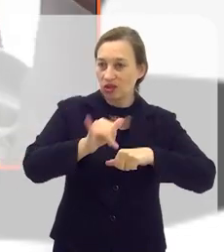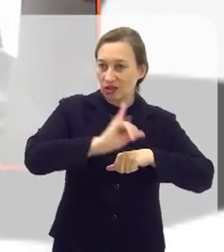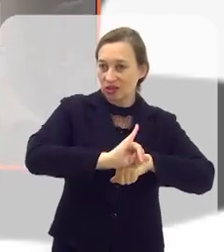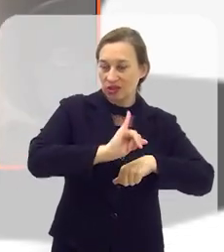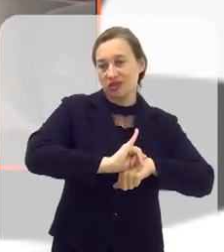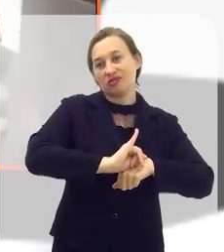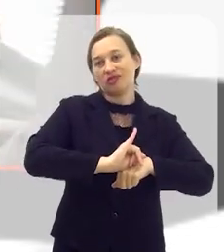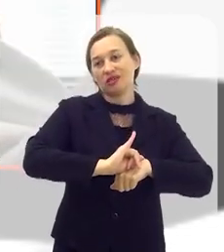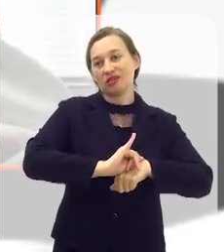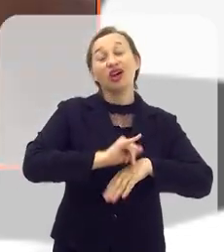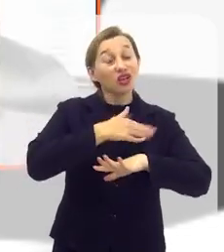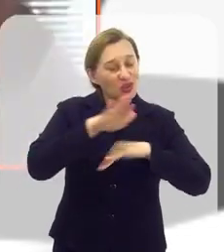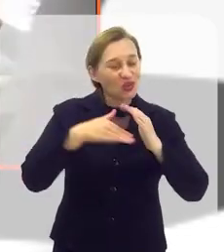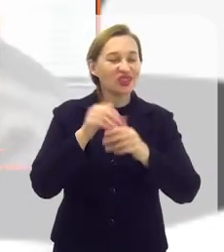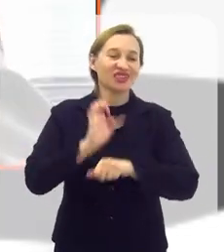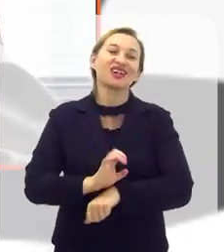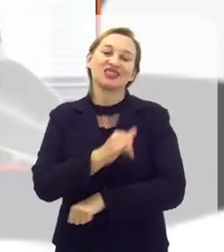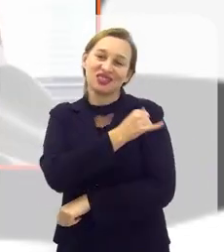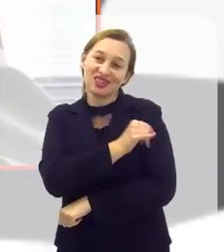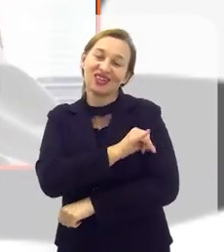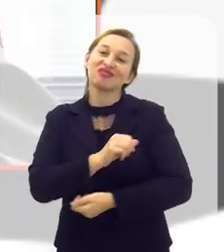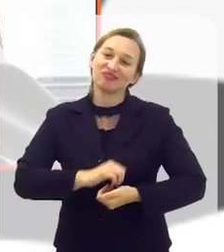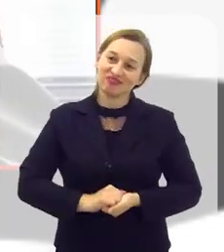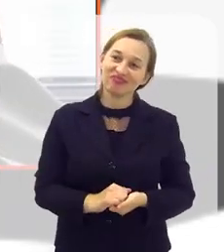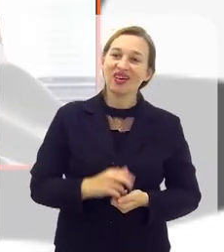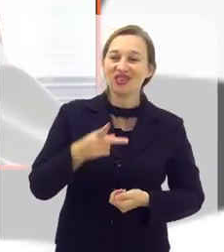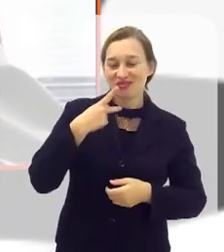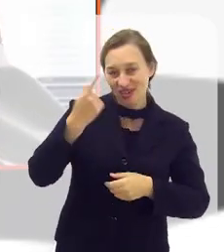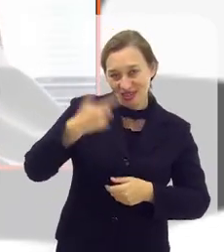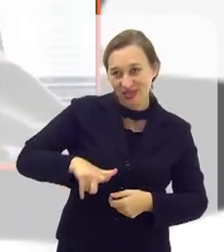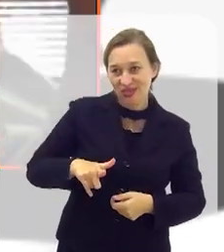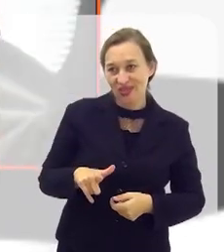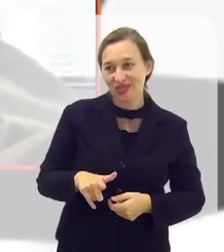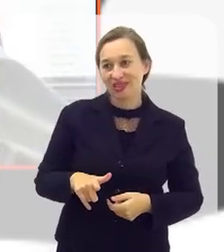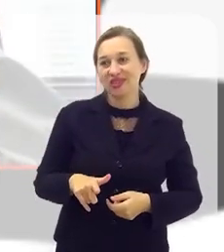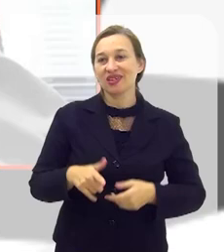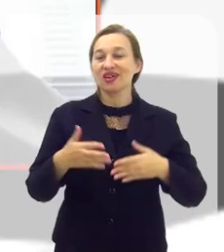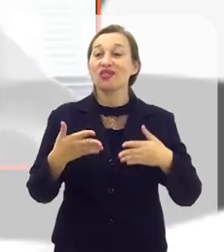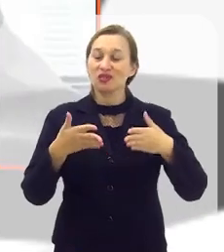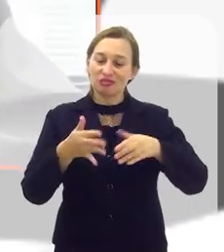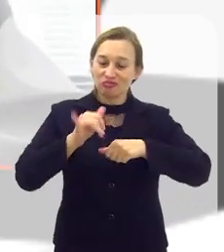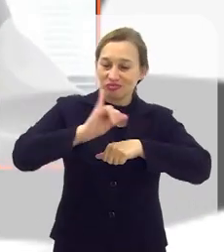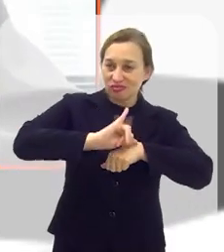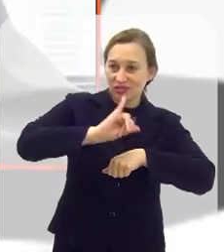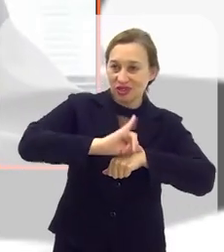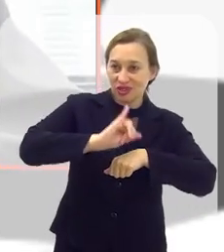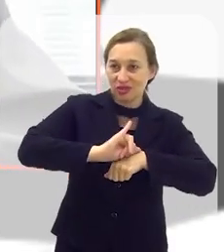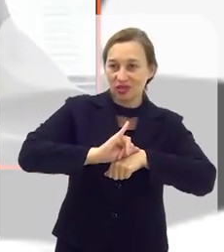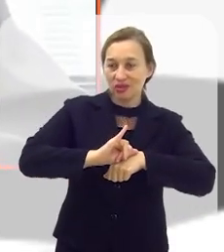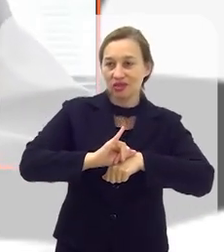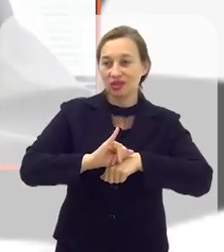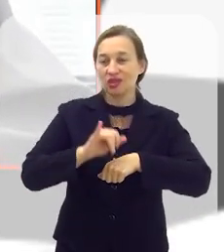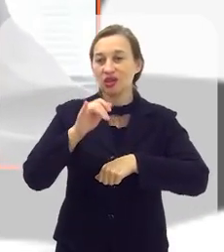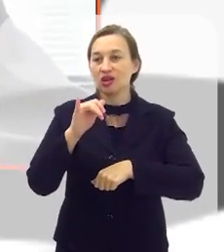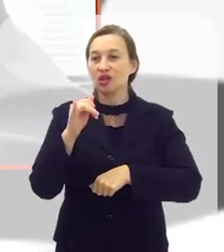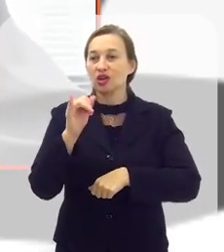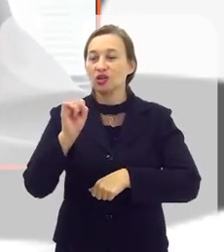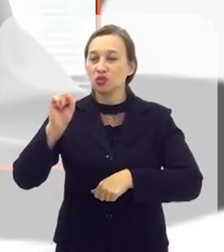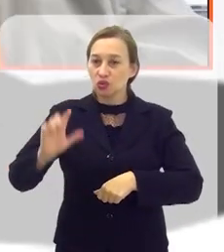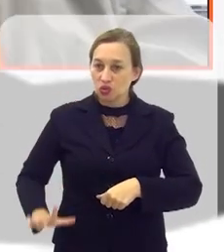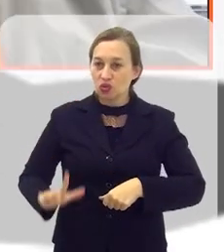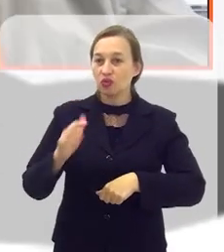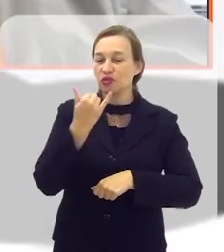Volta Redonda, em todo o estado do Rio de Janeiro, falo mais uma vez, mas focado em Volta Redonda e na região sul